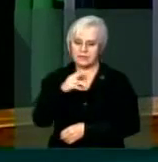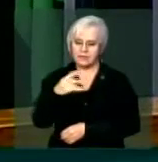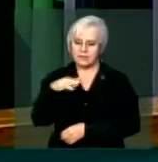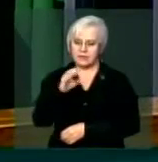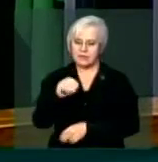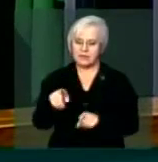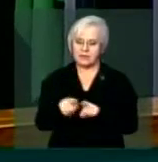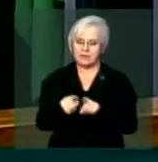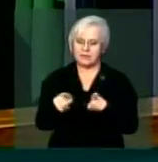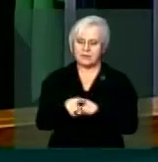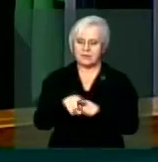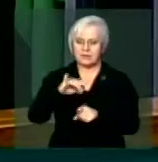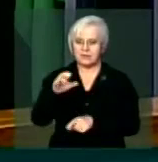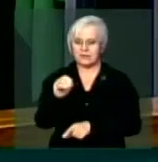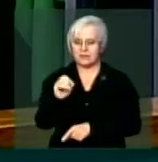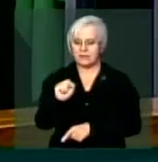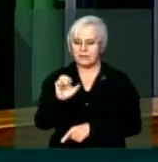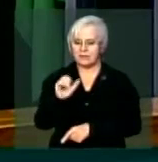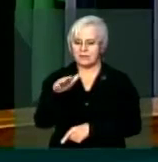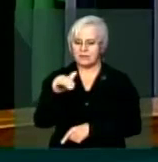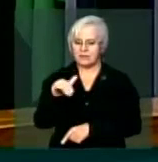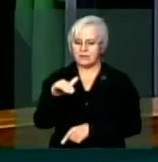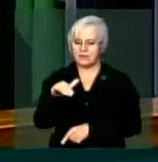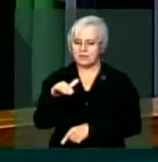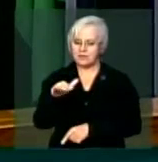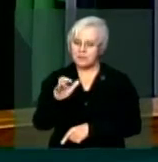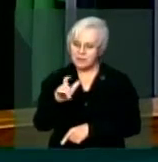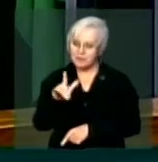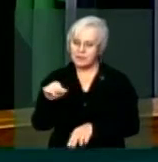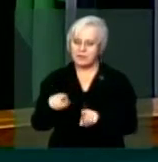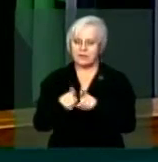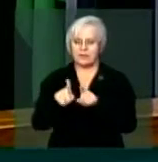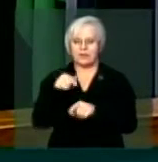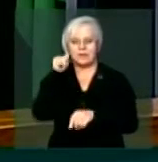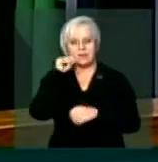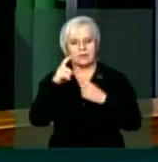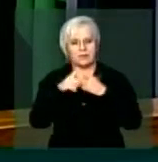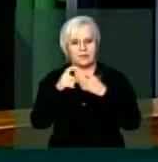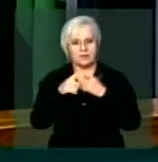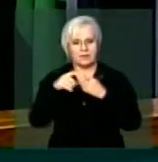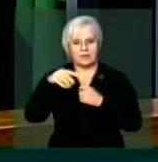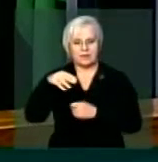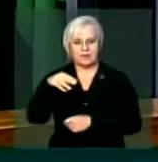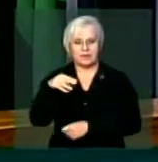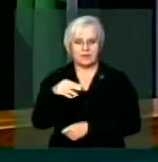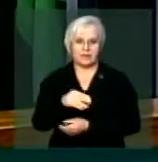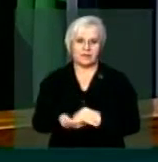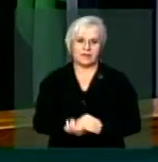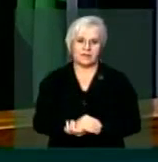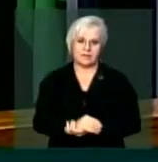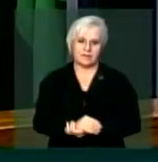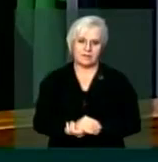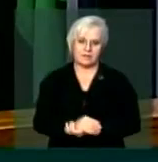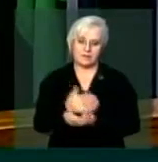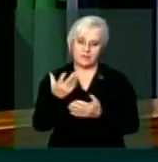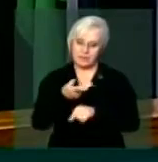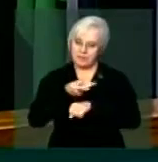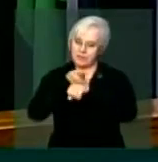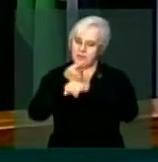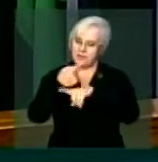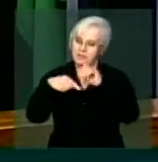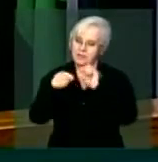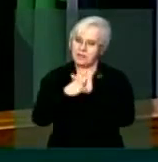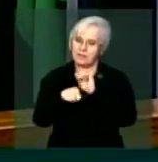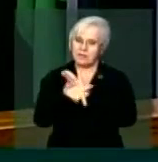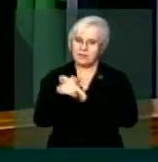vice-presidente da SENA Zé Ramos Torre de Mello, como também a nossa colega médica Glau Ferre Dias. Esse troféu